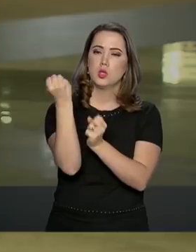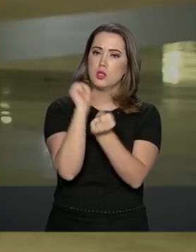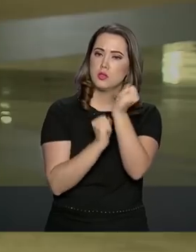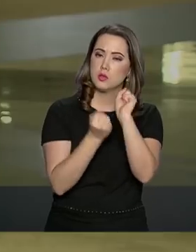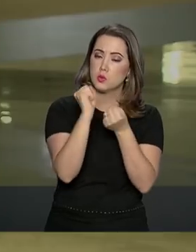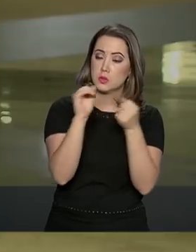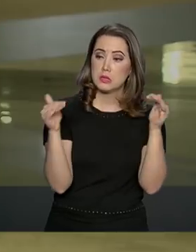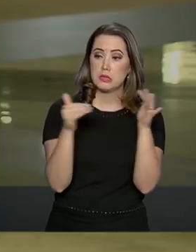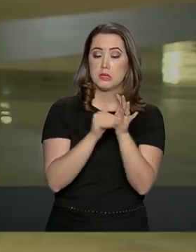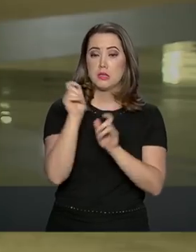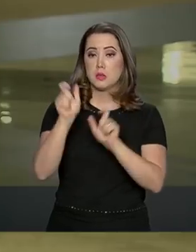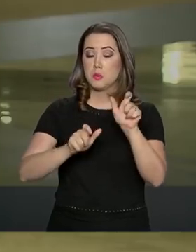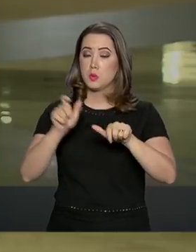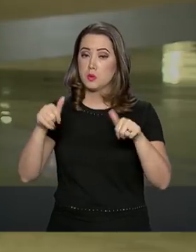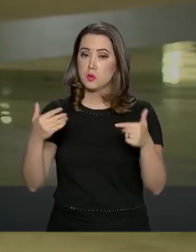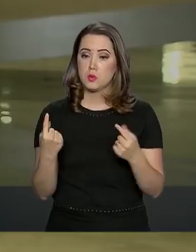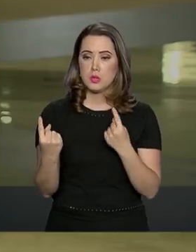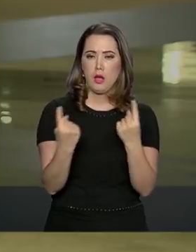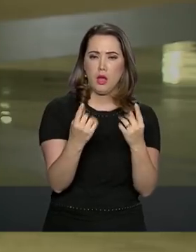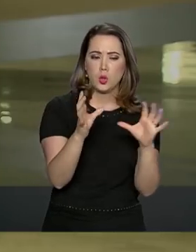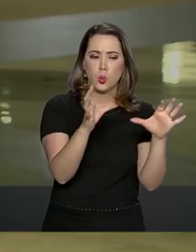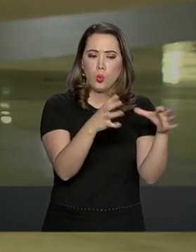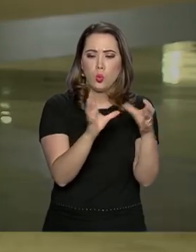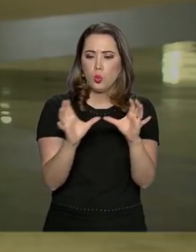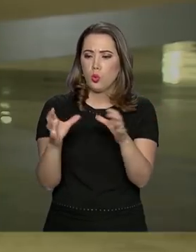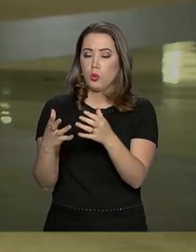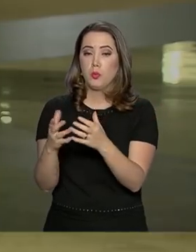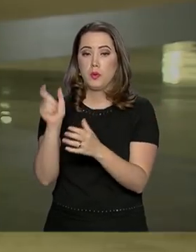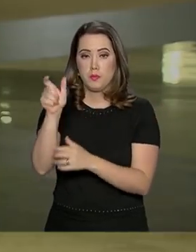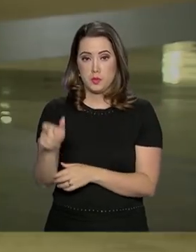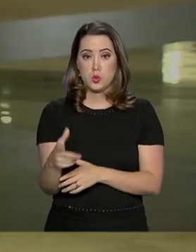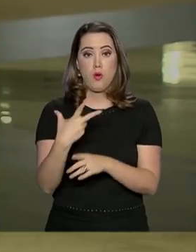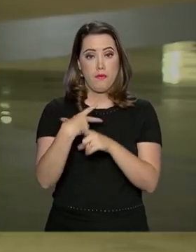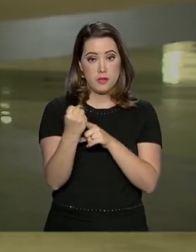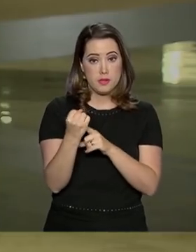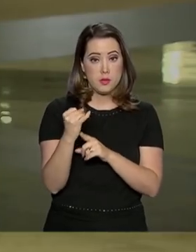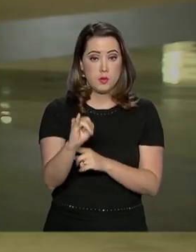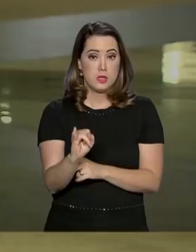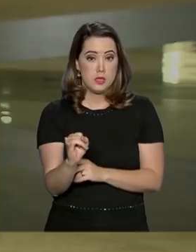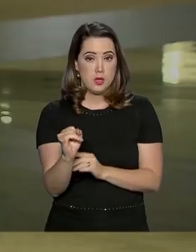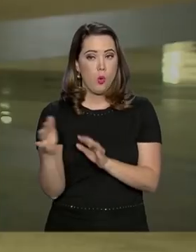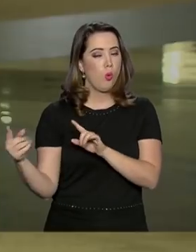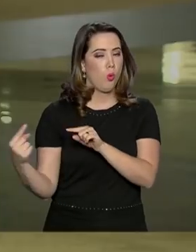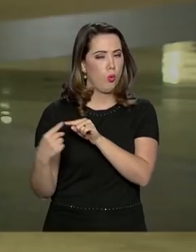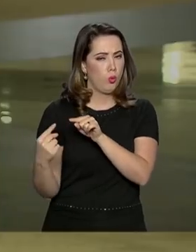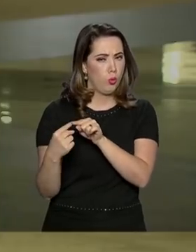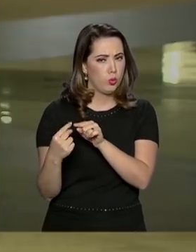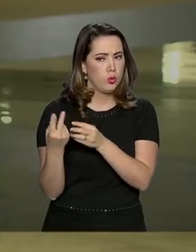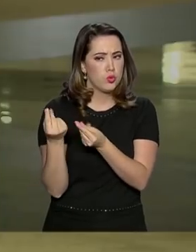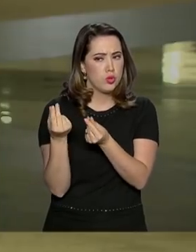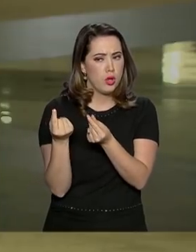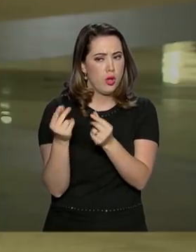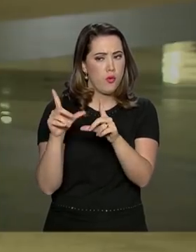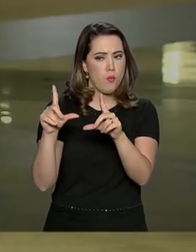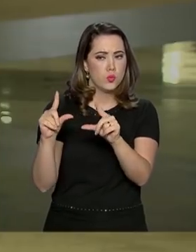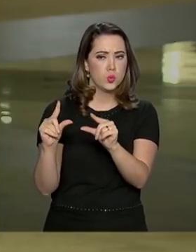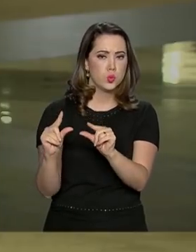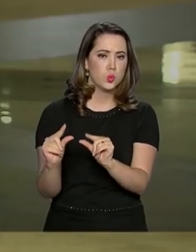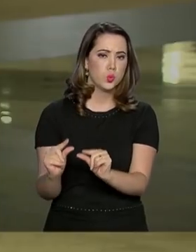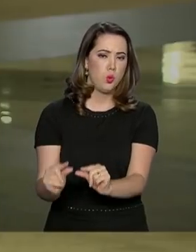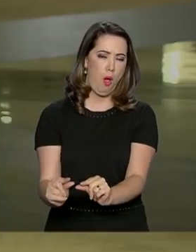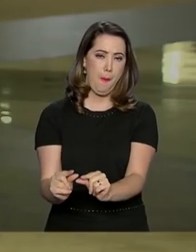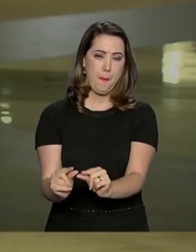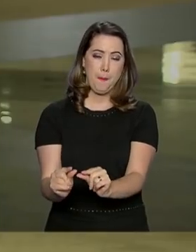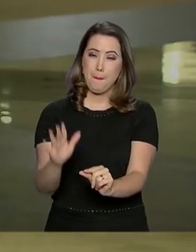até os consumidores. Em cada lote, o vencedor foi o que aceitou receber, durante o período de concessão, o menor valor